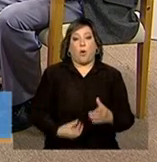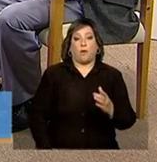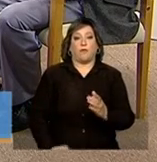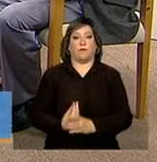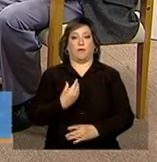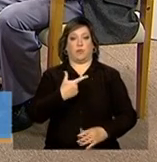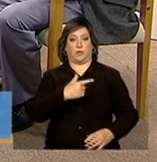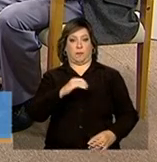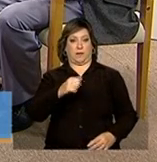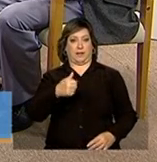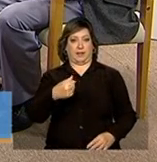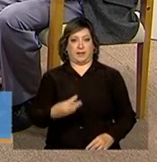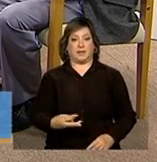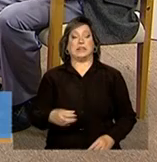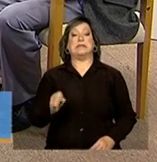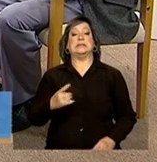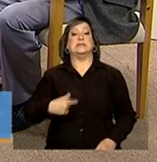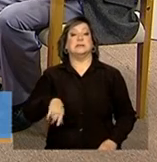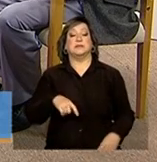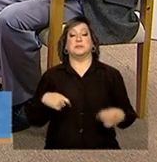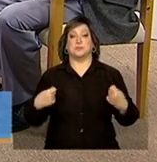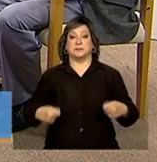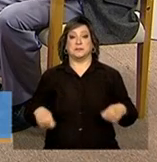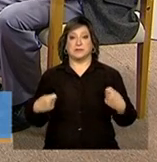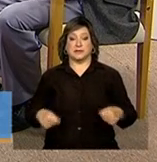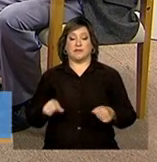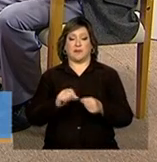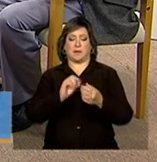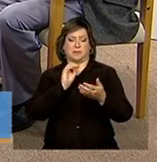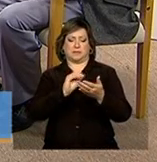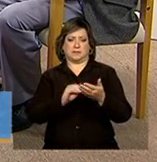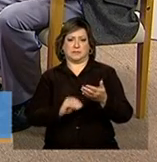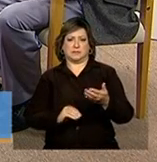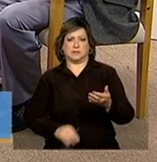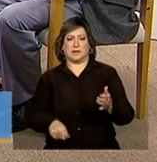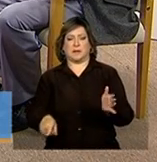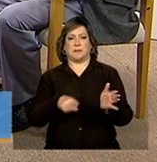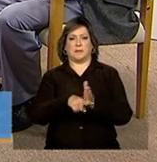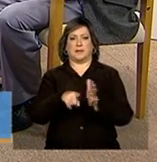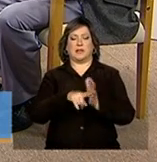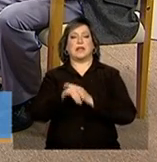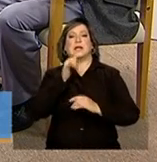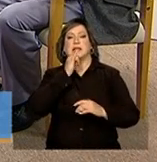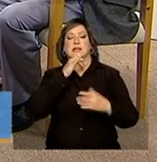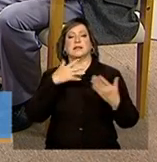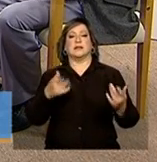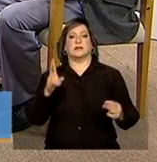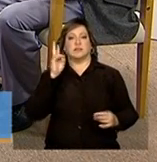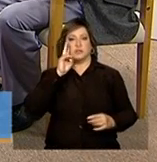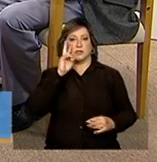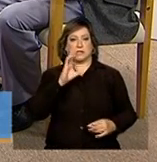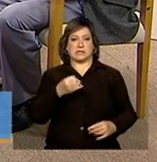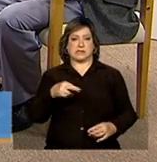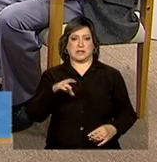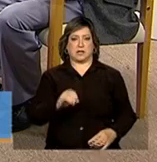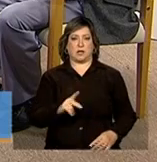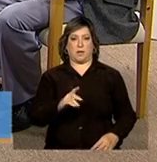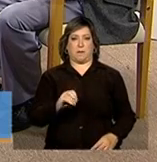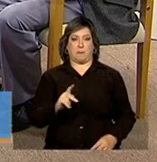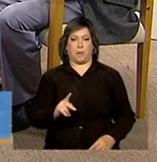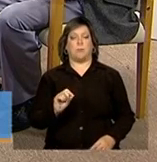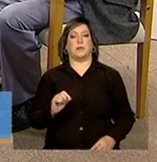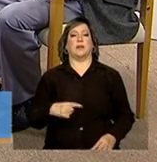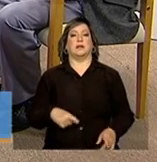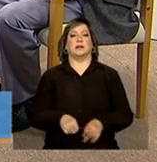2013, se faz necessário o preenchimento do questionário, a exemplo do Centro Pop e abordagem